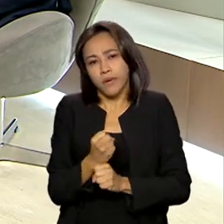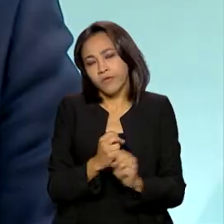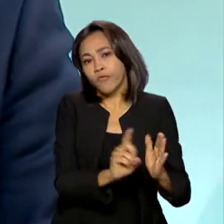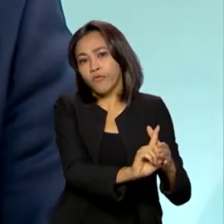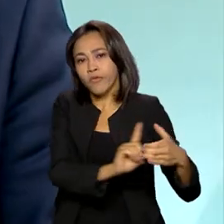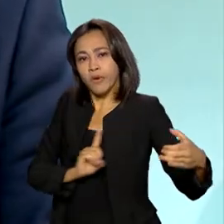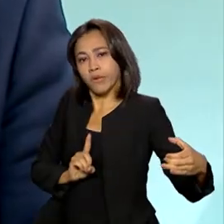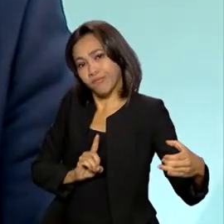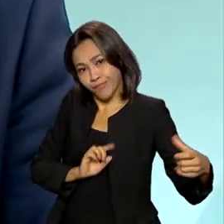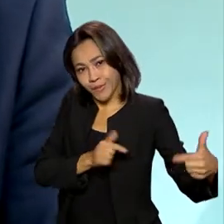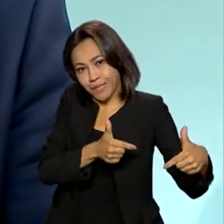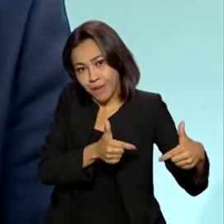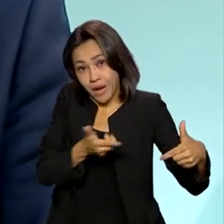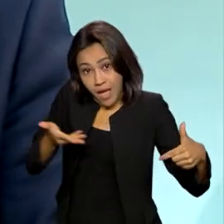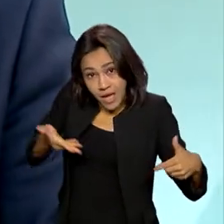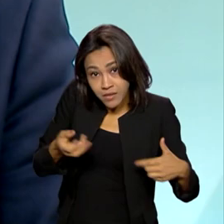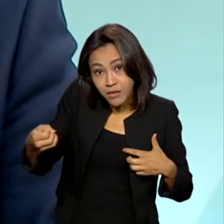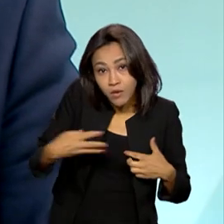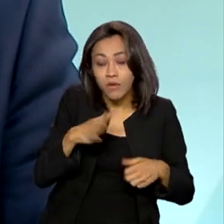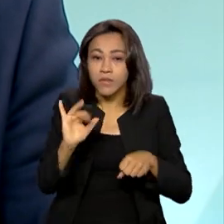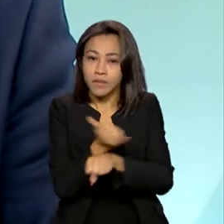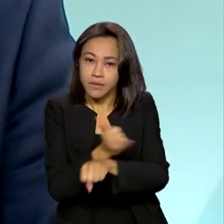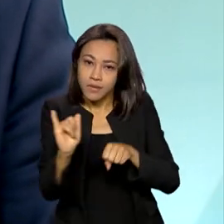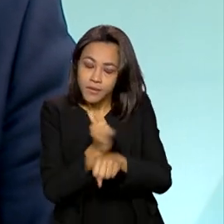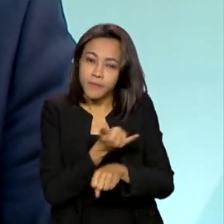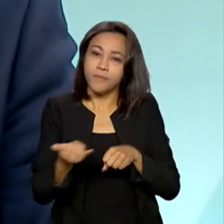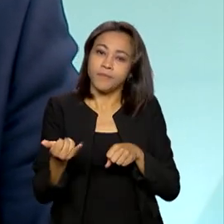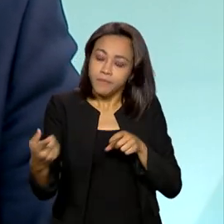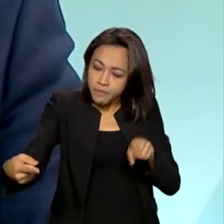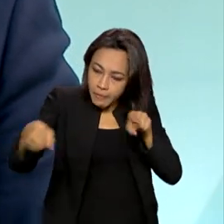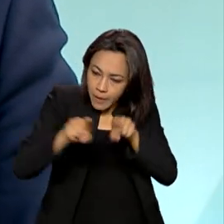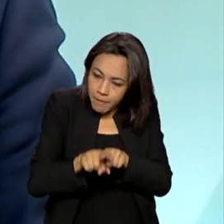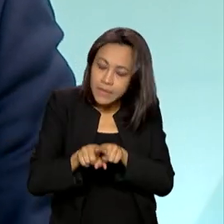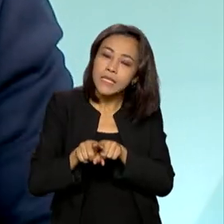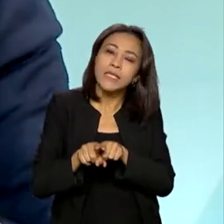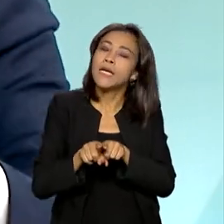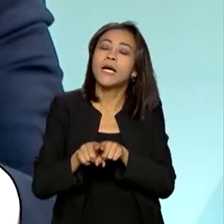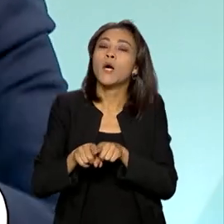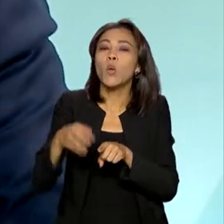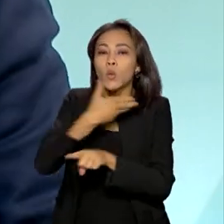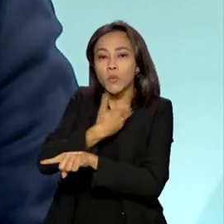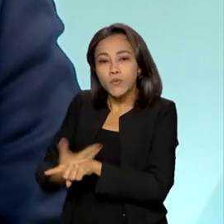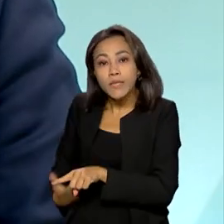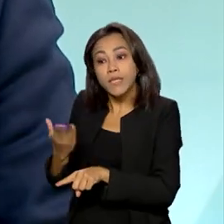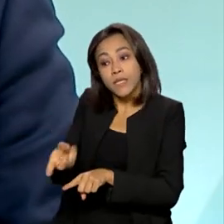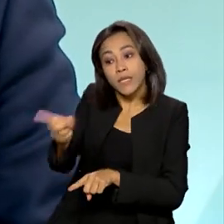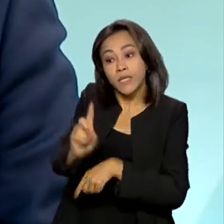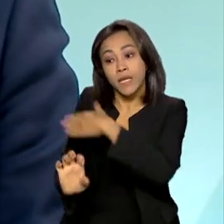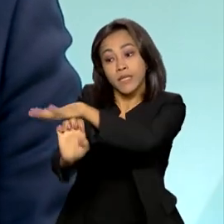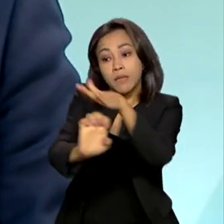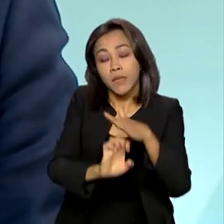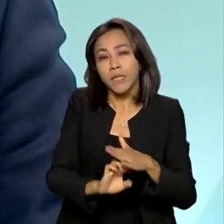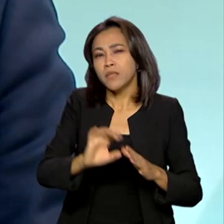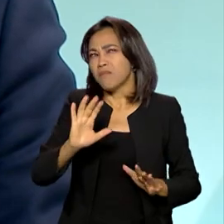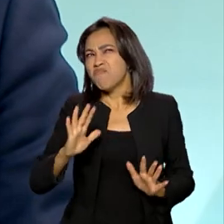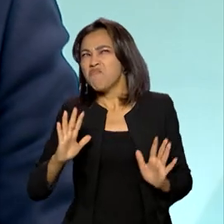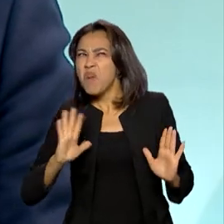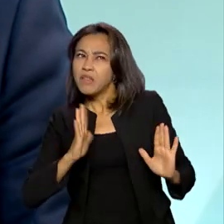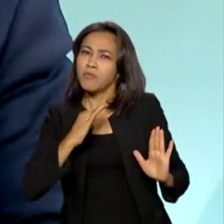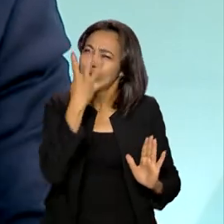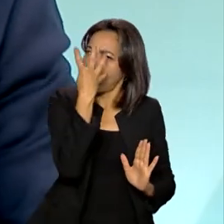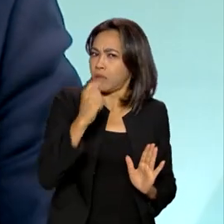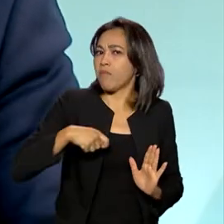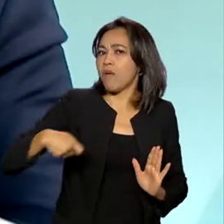mercado. Nessa nova metodologia, em parceria com a iniciativa público-privada, você fica no máximo quatro meses.